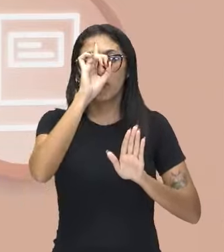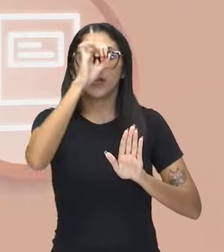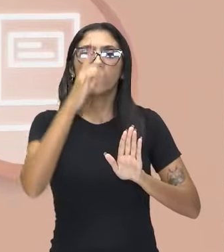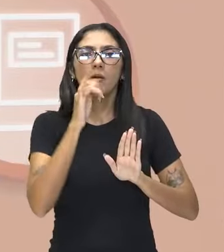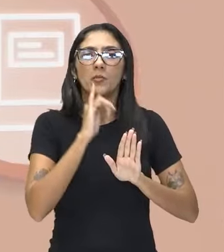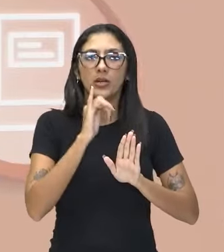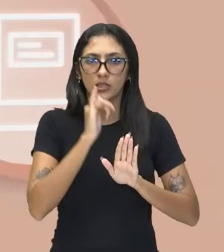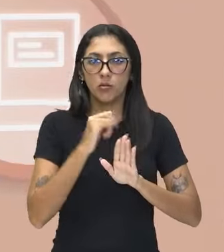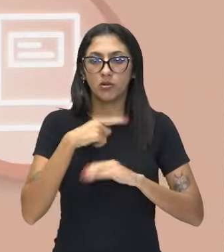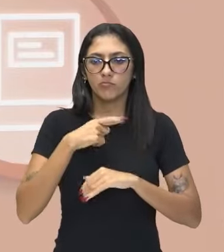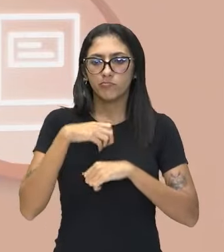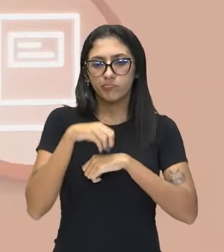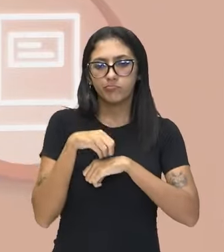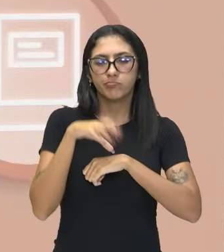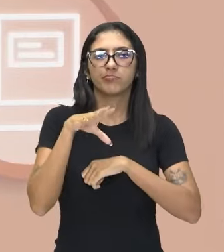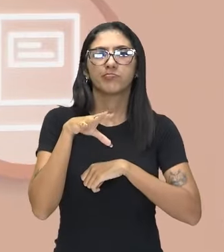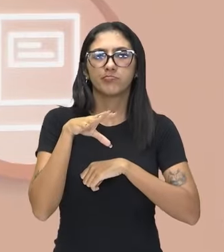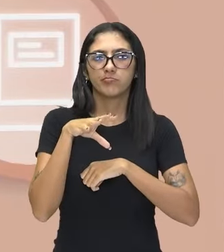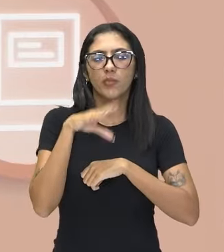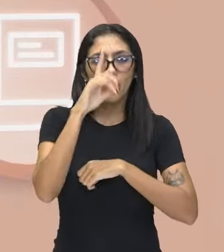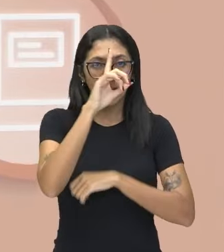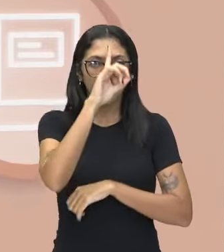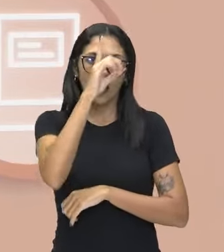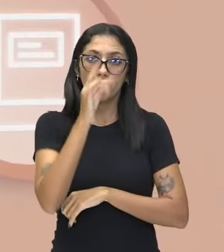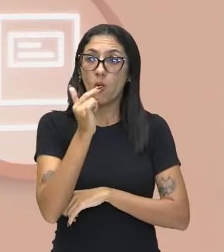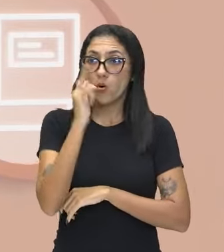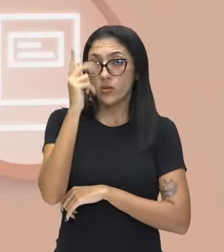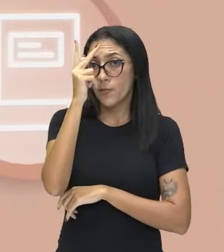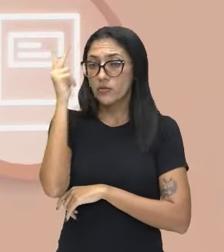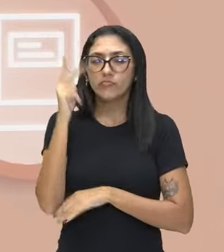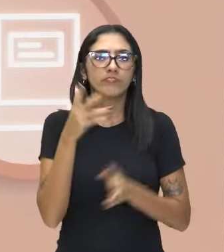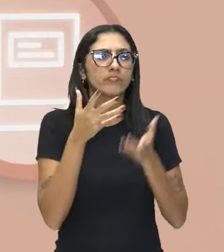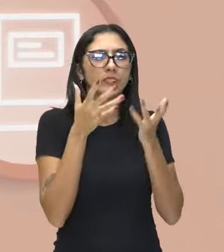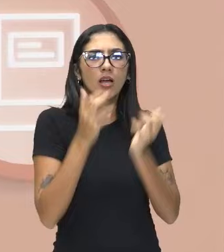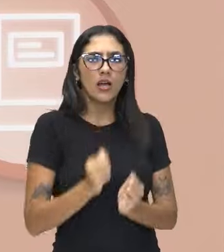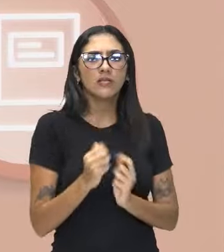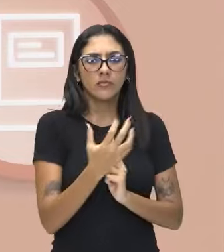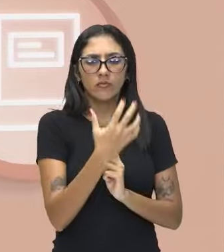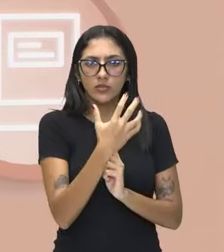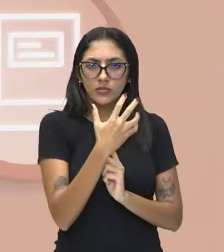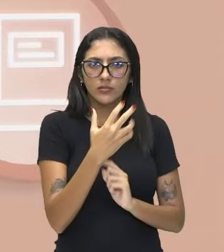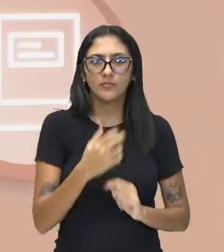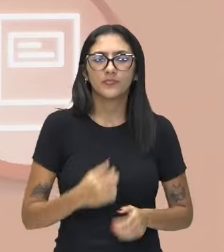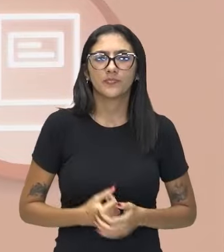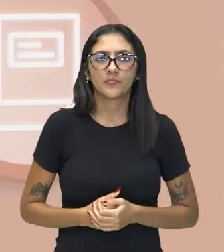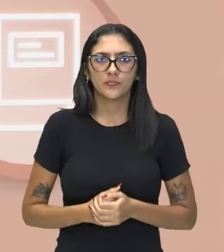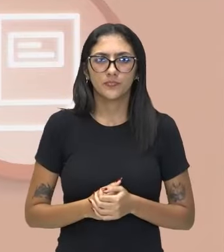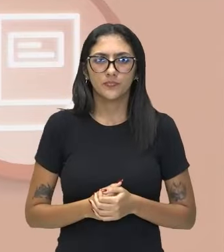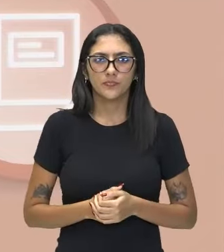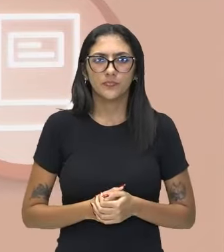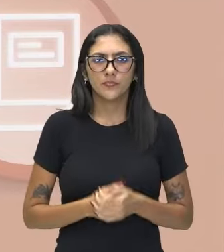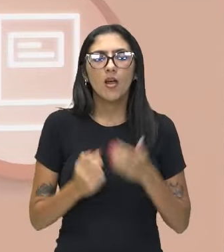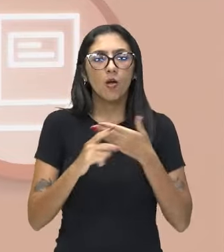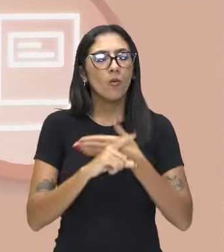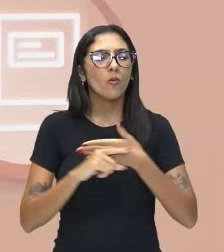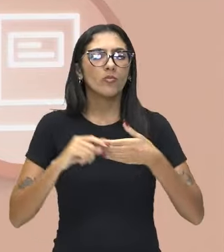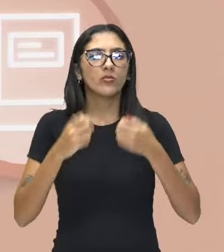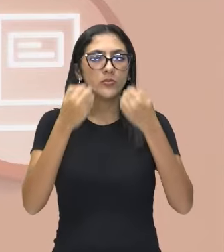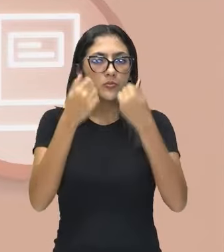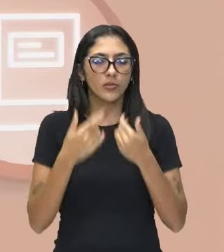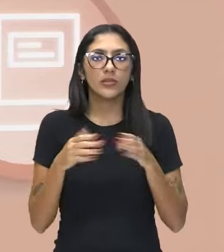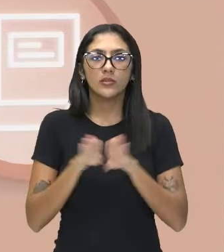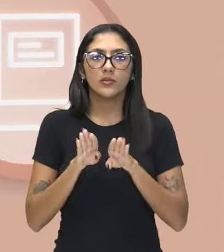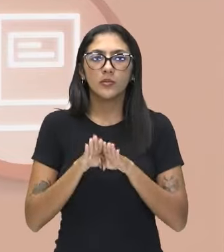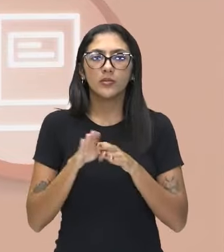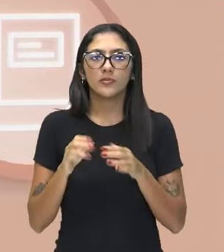quero transmitir essa ideia. Perfeito? Então, e aí Bob eu fala. Baseado nisso, nós temos também o poder